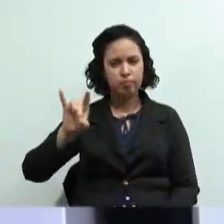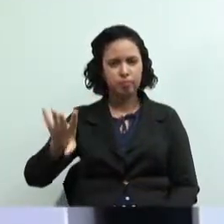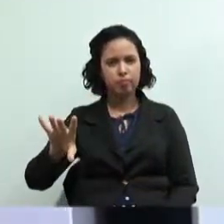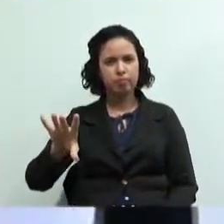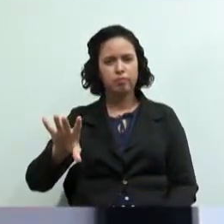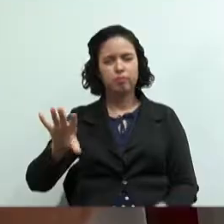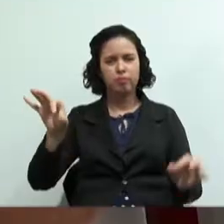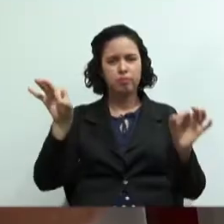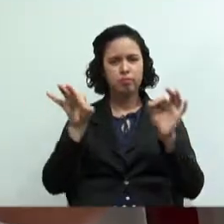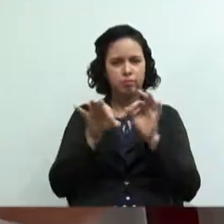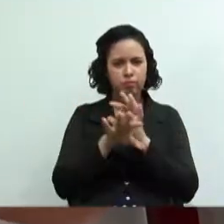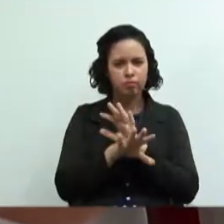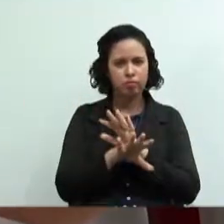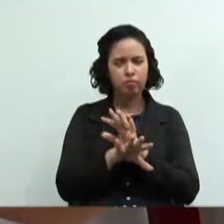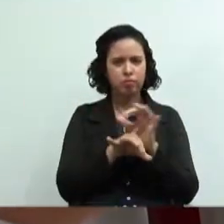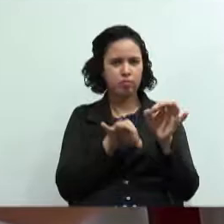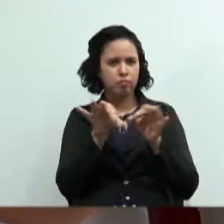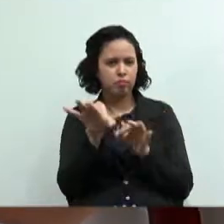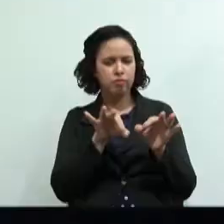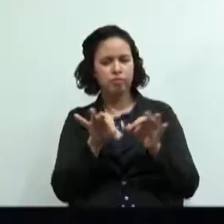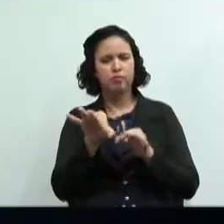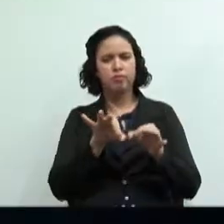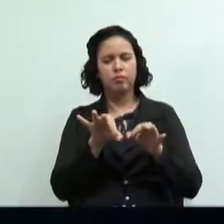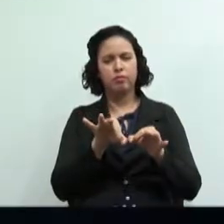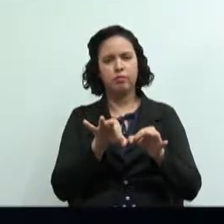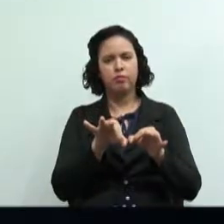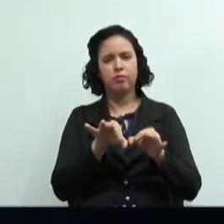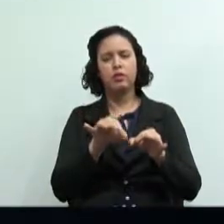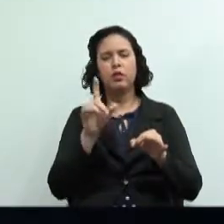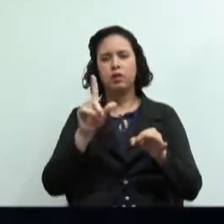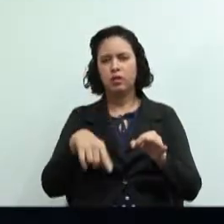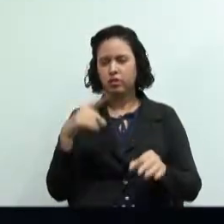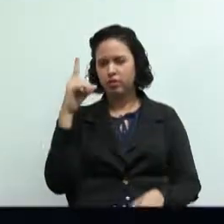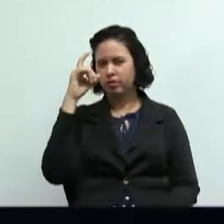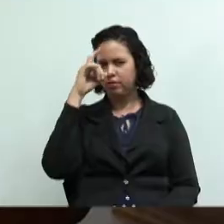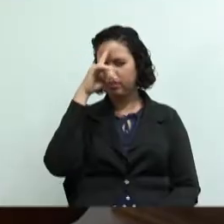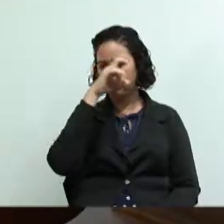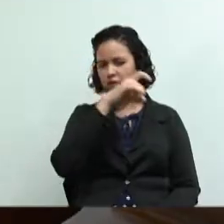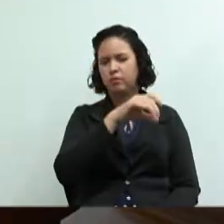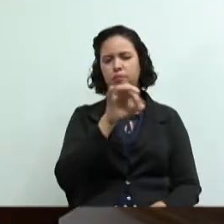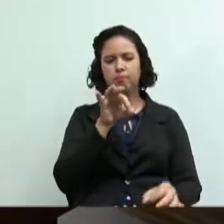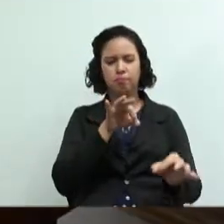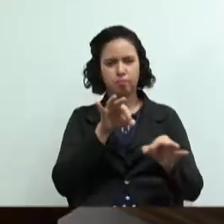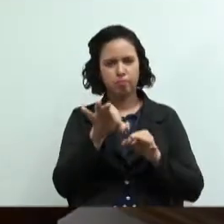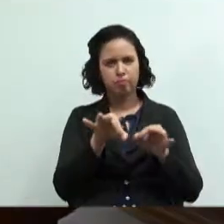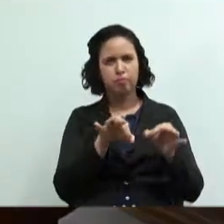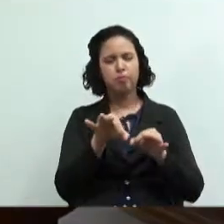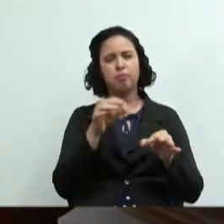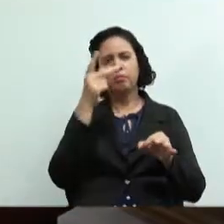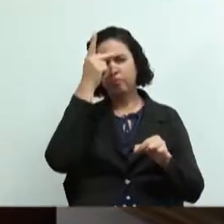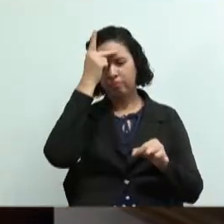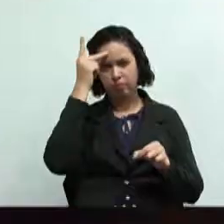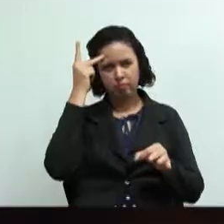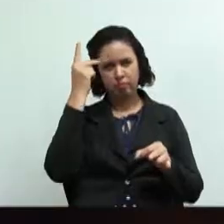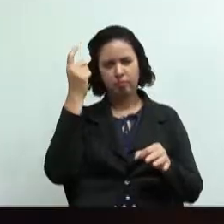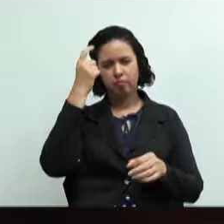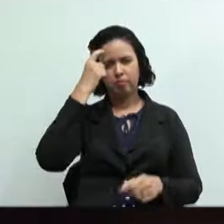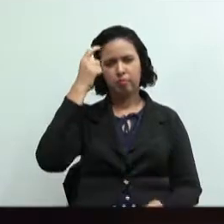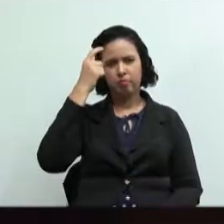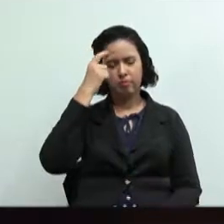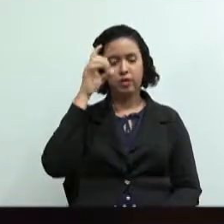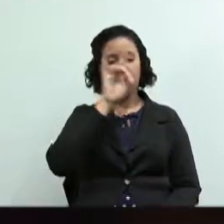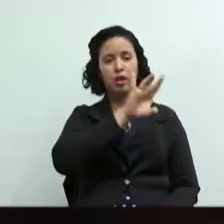pelo acabamento, montagem e deu um trabalhão e colocou muita gente para trabalhar. Cada